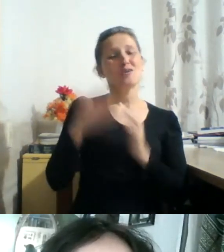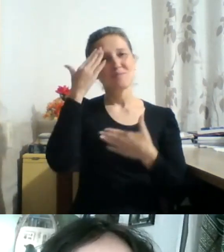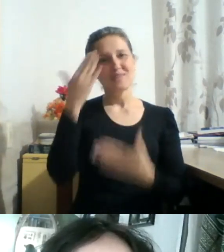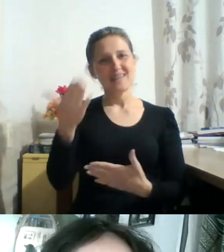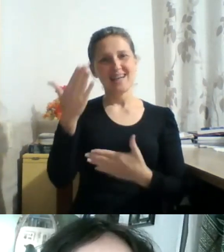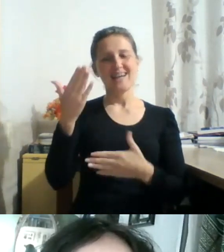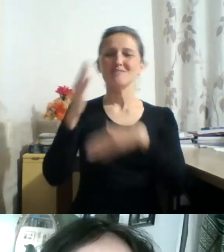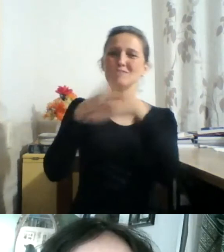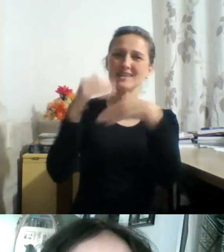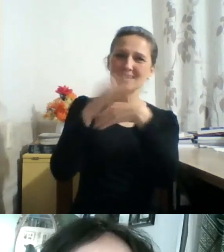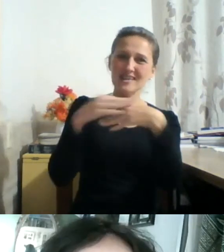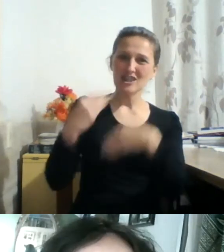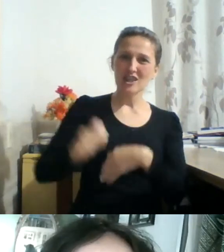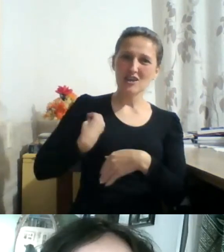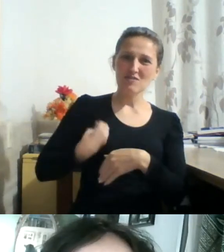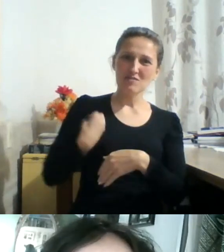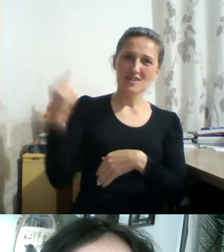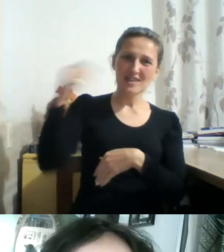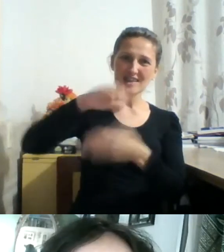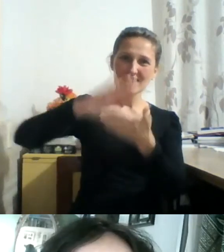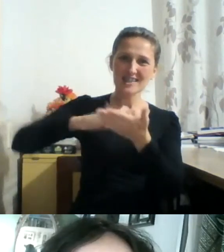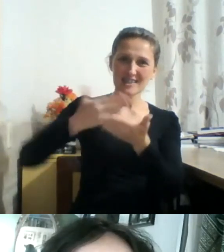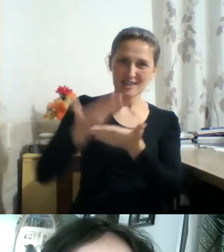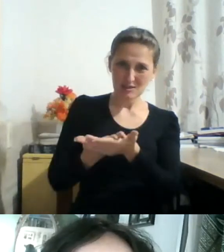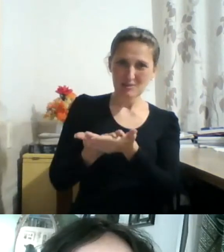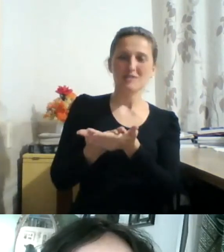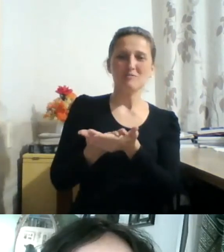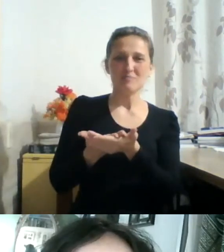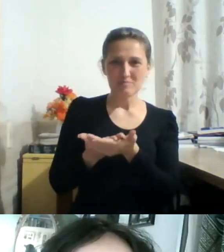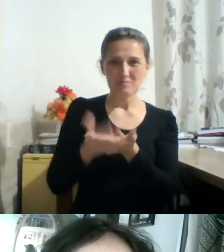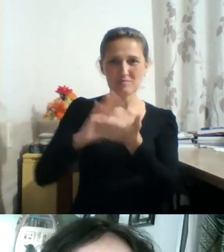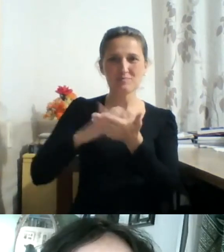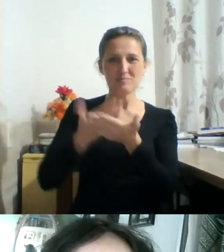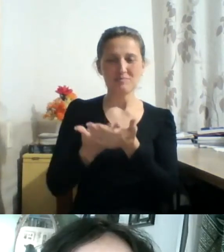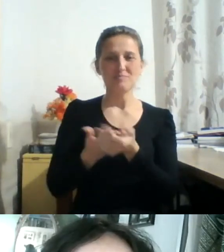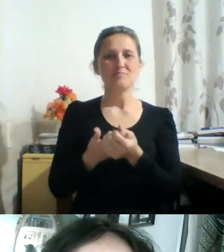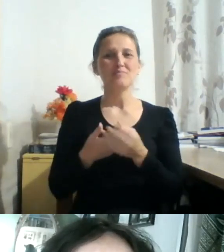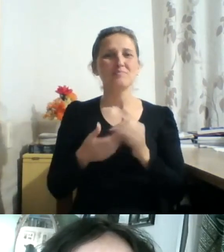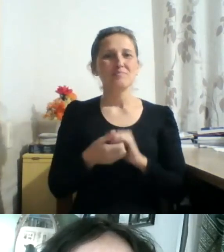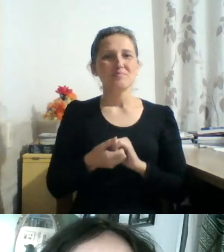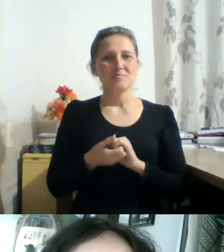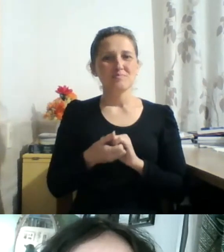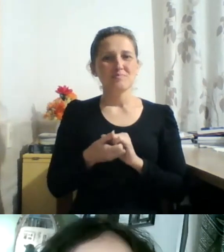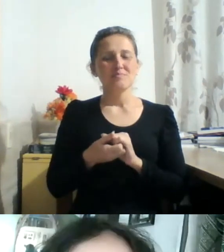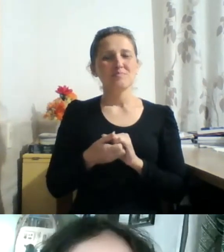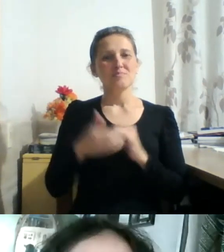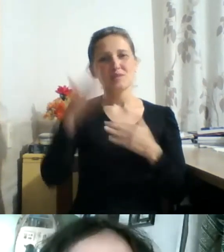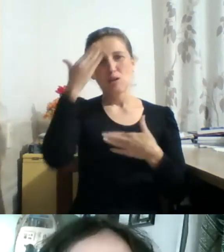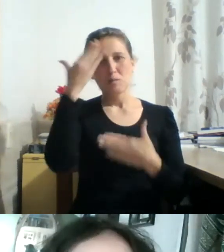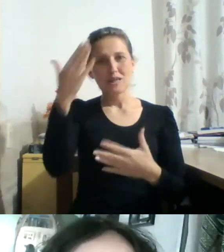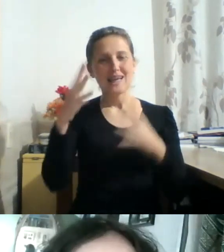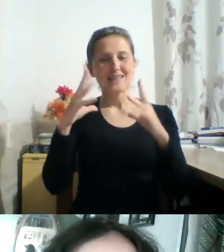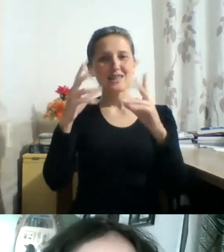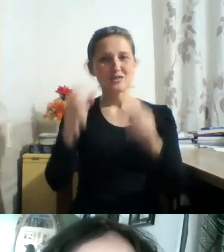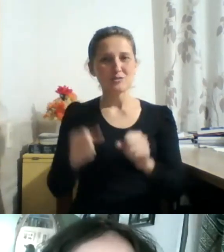generosidade também em fazer essa tradução para a gente. Obrigada, gente. Marcelo,